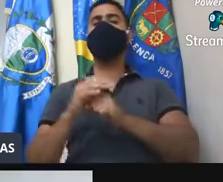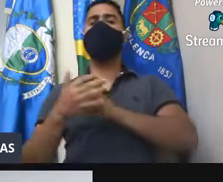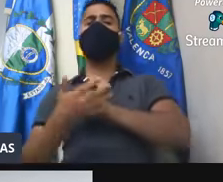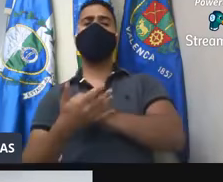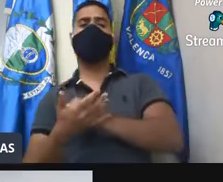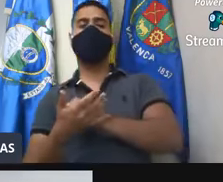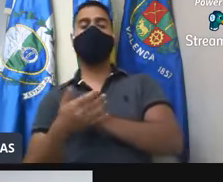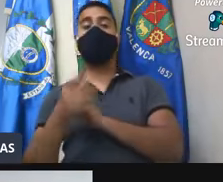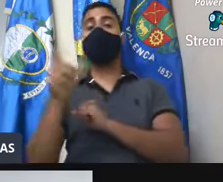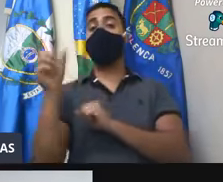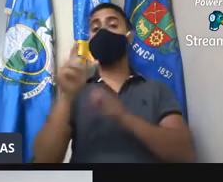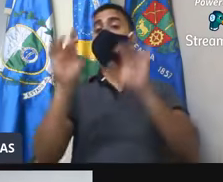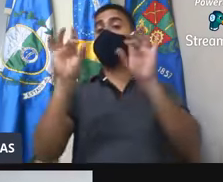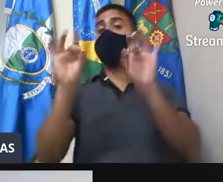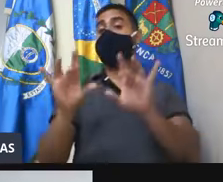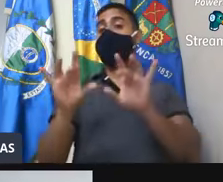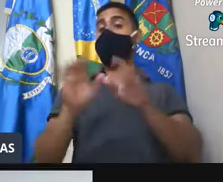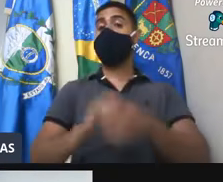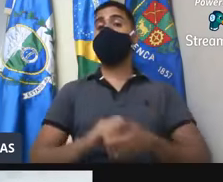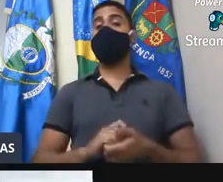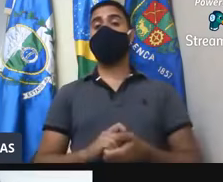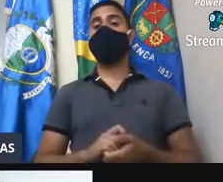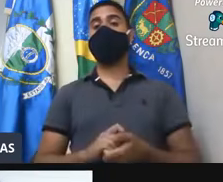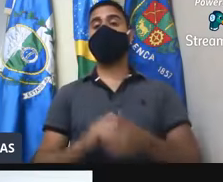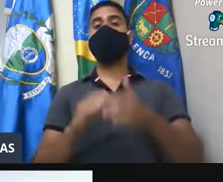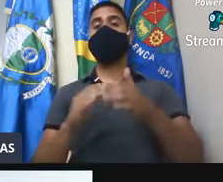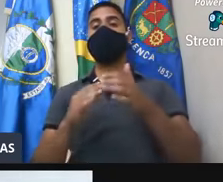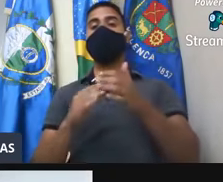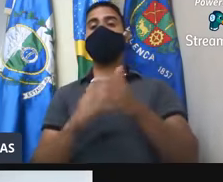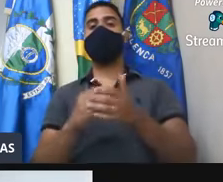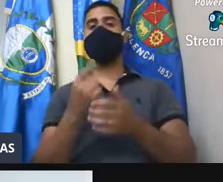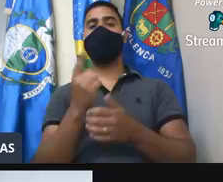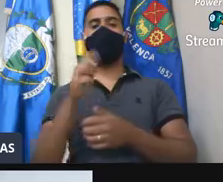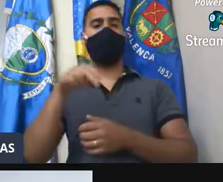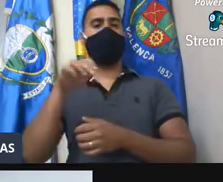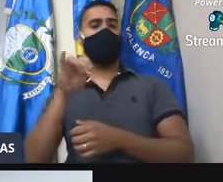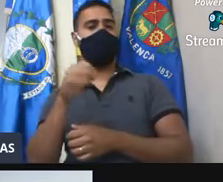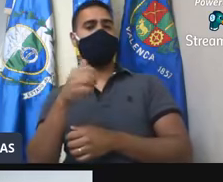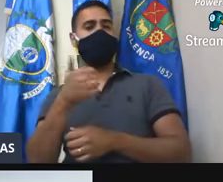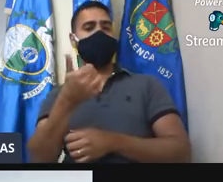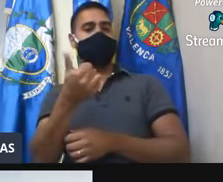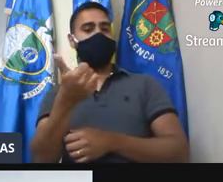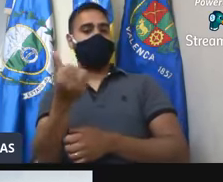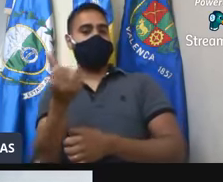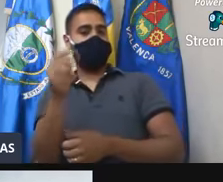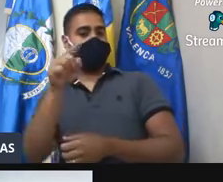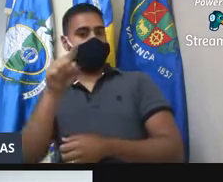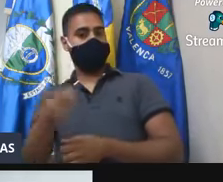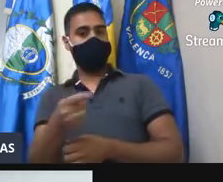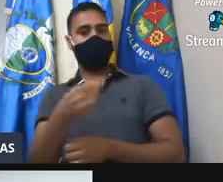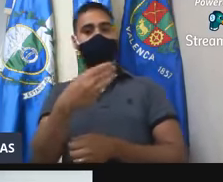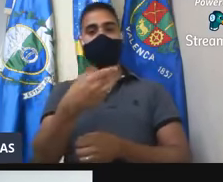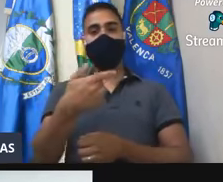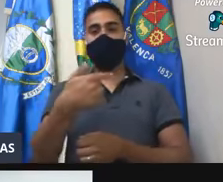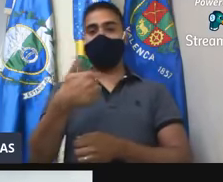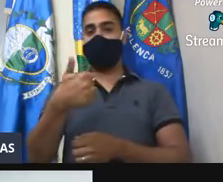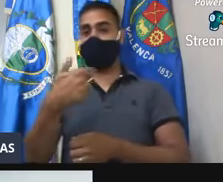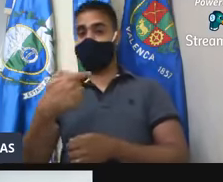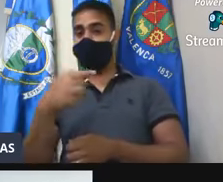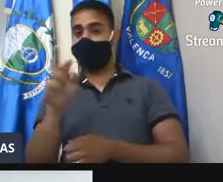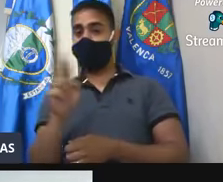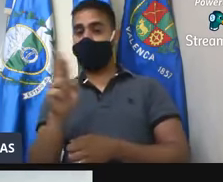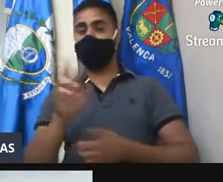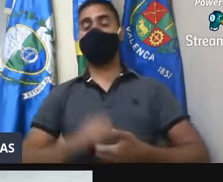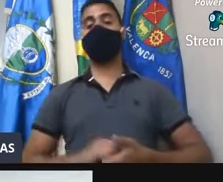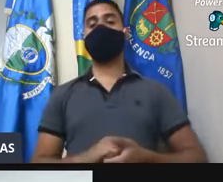o crédito extraordinário de até o valor de um milhão cento e dezesseis mil trezentos sete reais e noventa sete